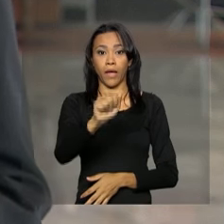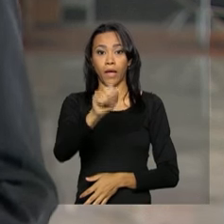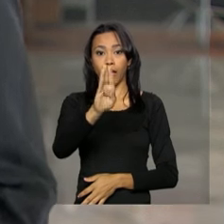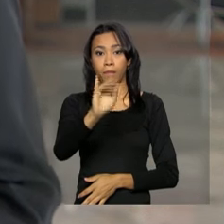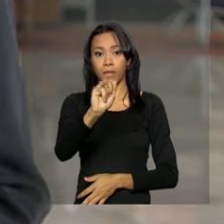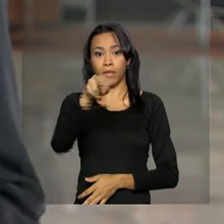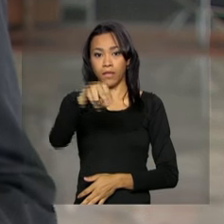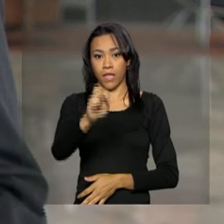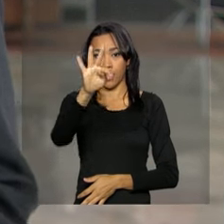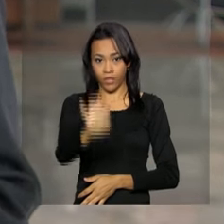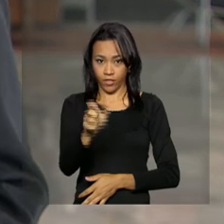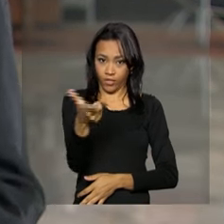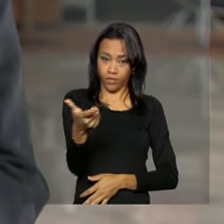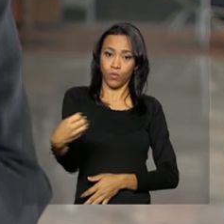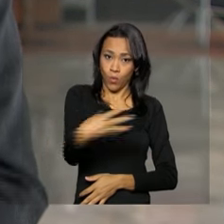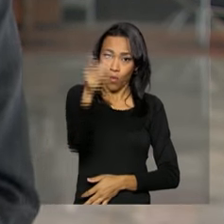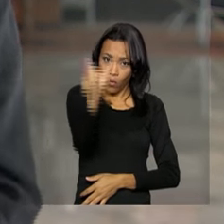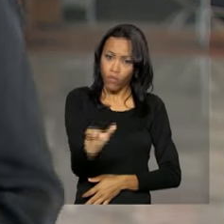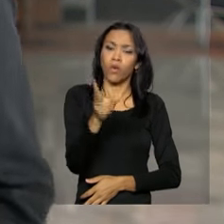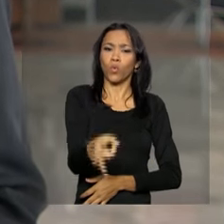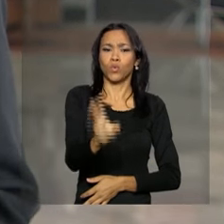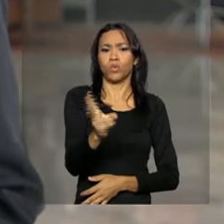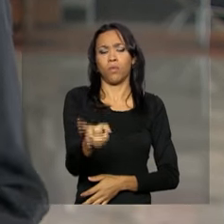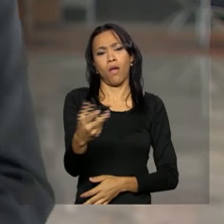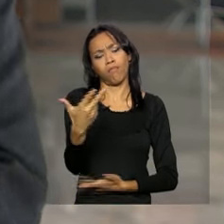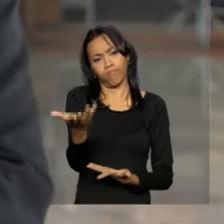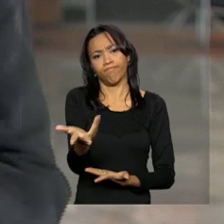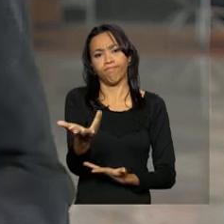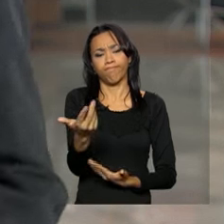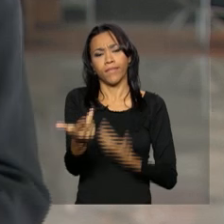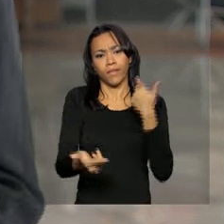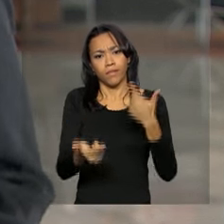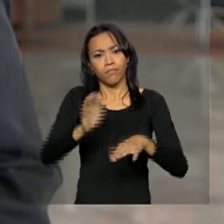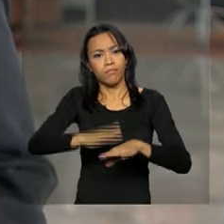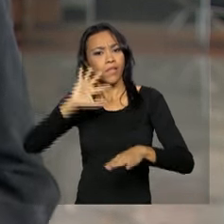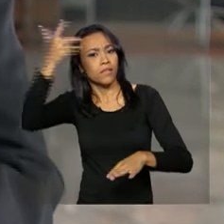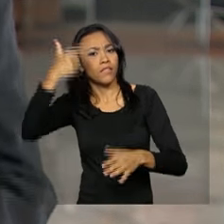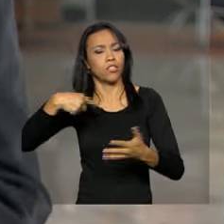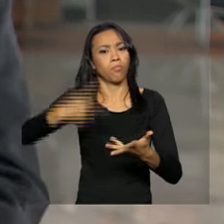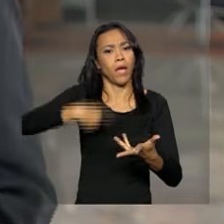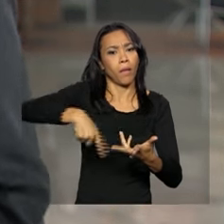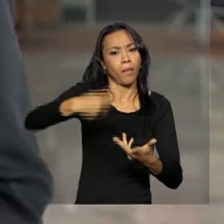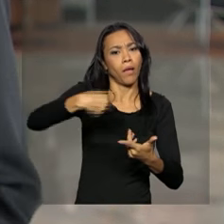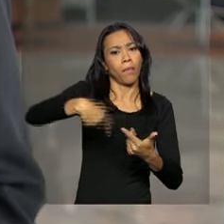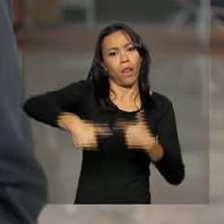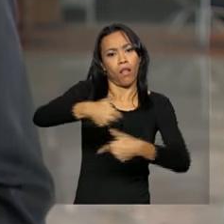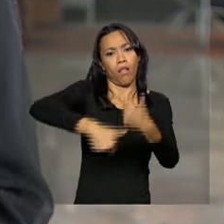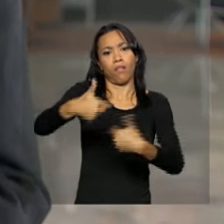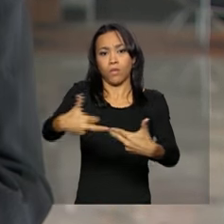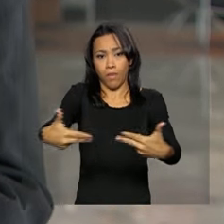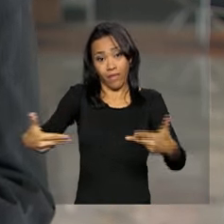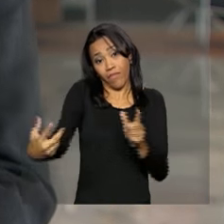da República, Jacques Wagner, a presidenta destacou que ele vai continuar fazendo parte do processo decisório do governo e que vai continuar bem